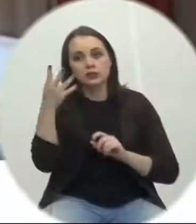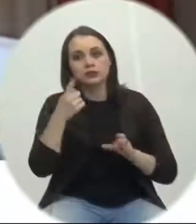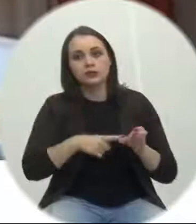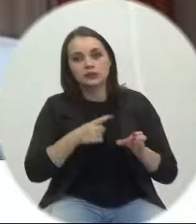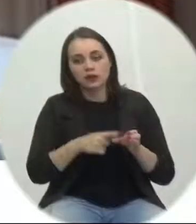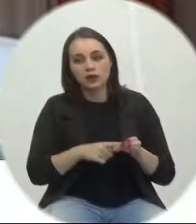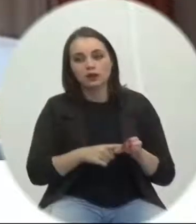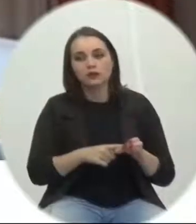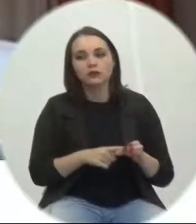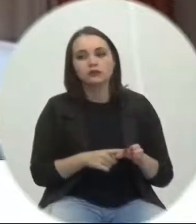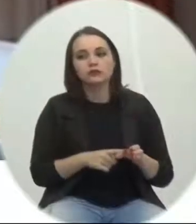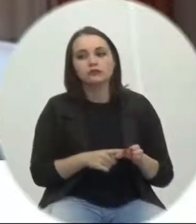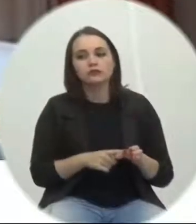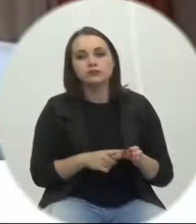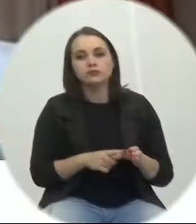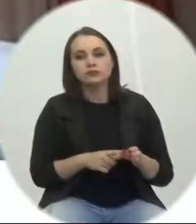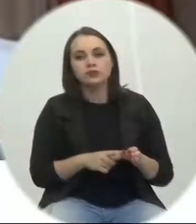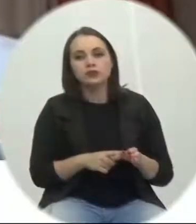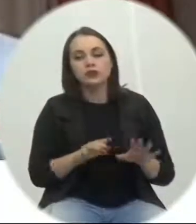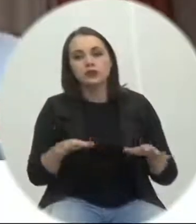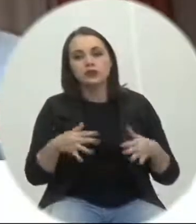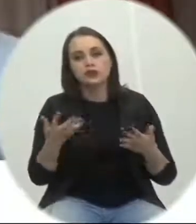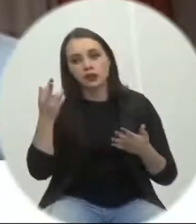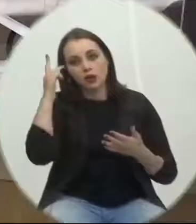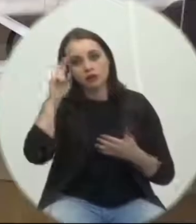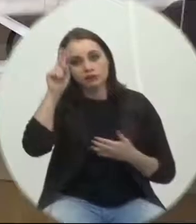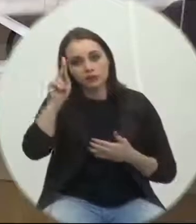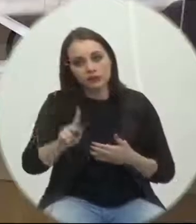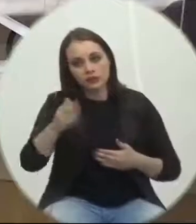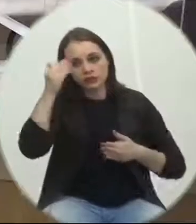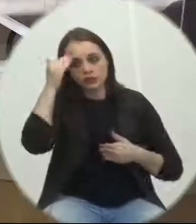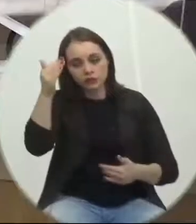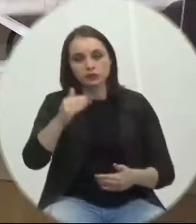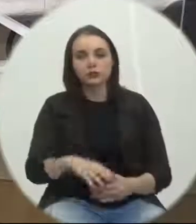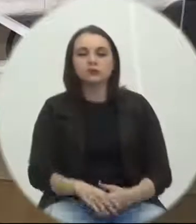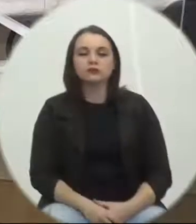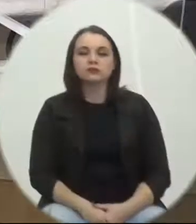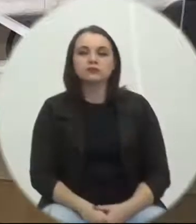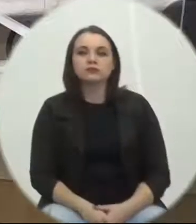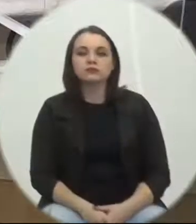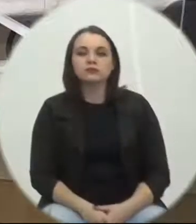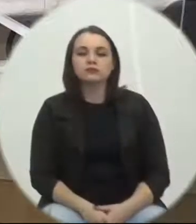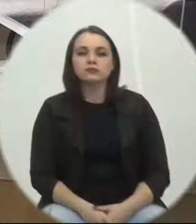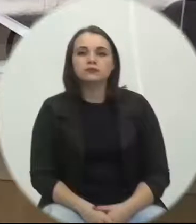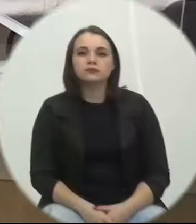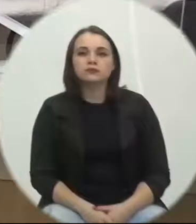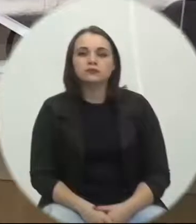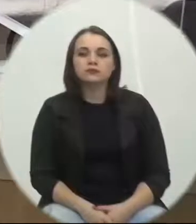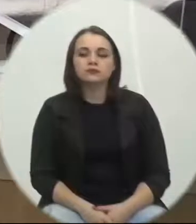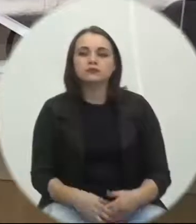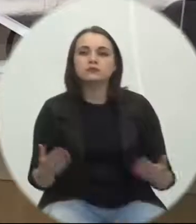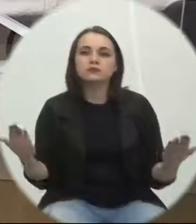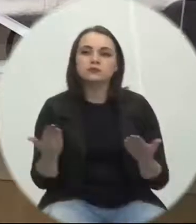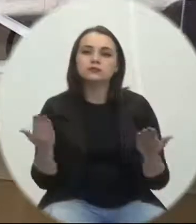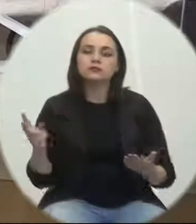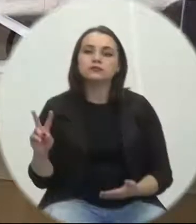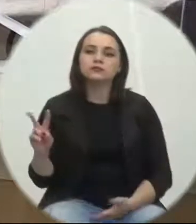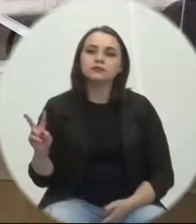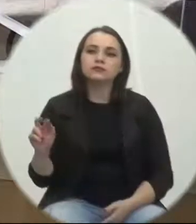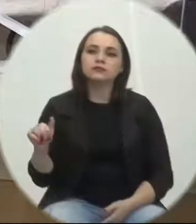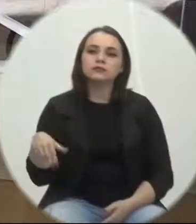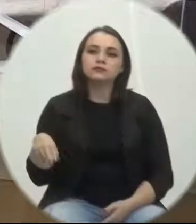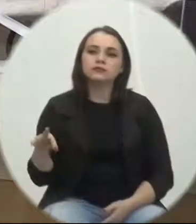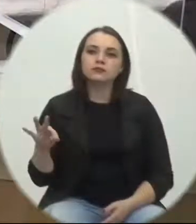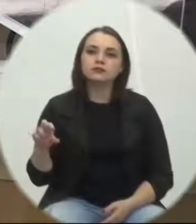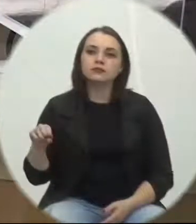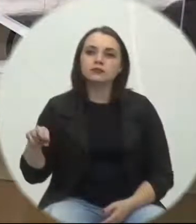acompanhando e fiscalizando. Seria isso, senhor presidente, mas muito obrigado. Muito bem. Agora sim, com a palavra, então, o vereador Antônio